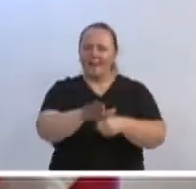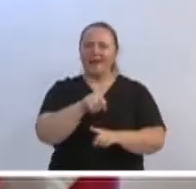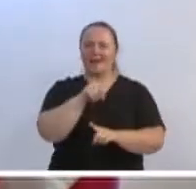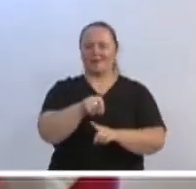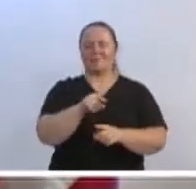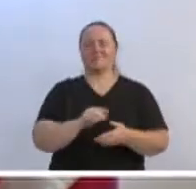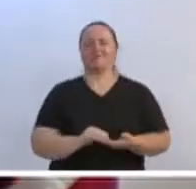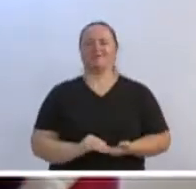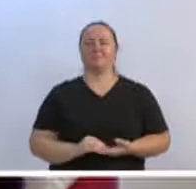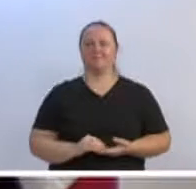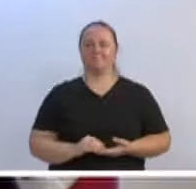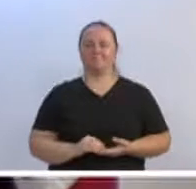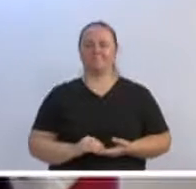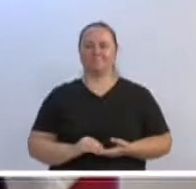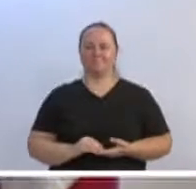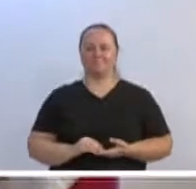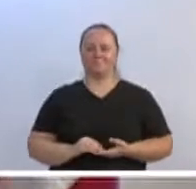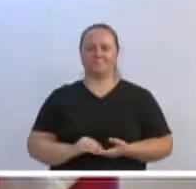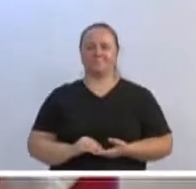para a sociedade.